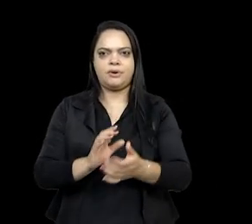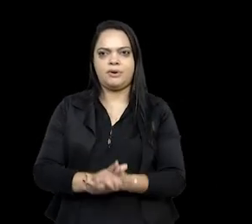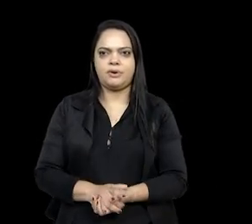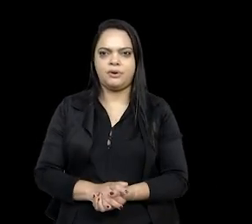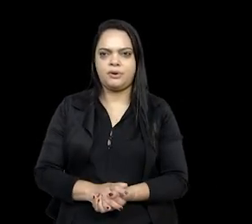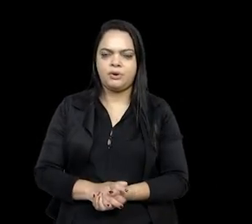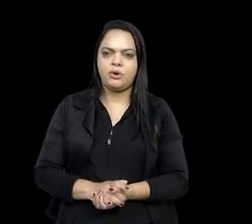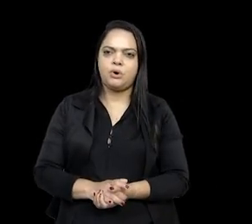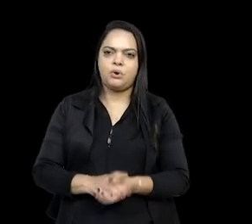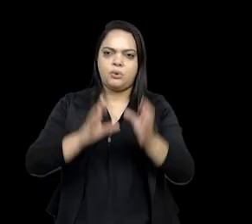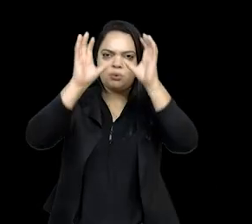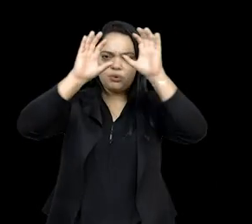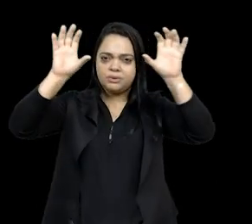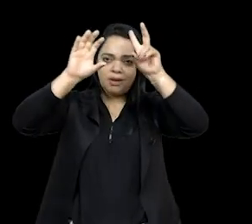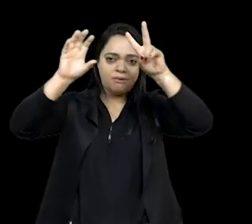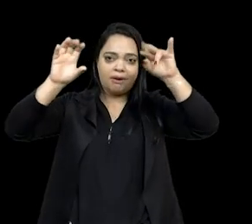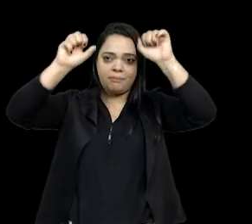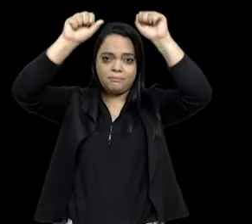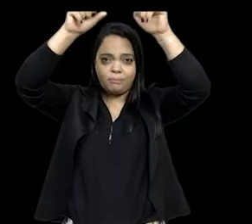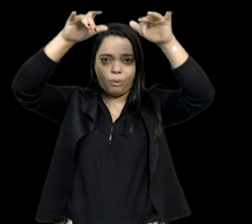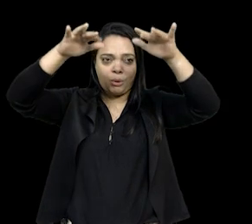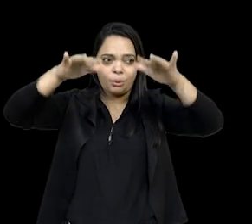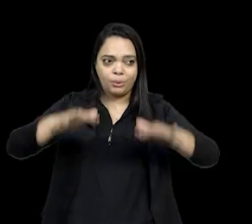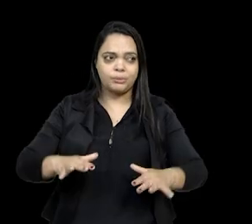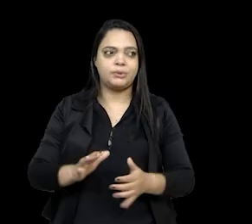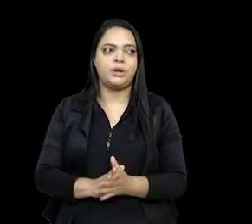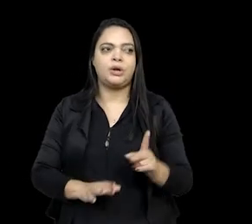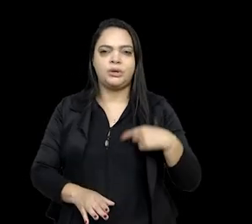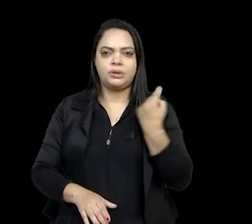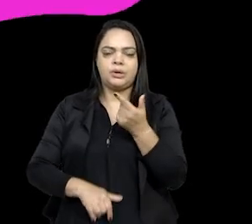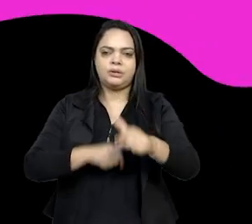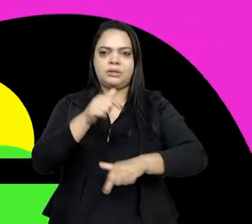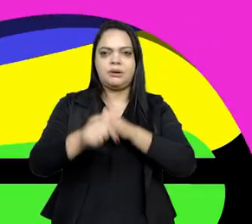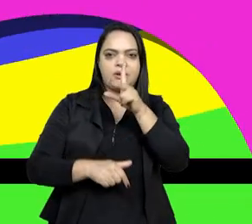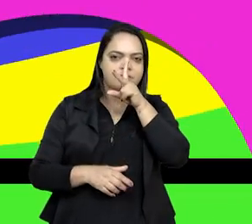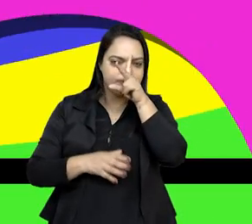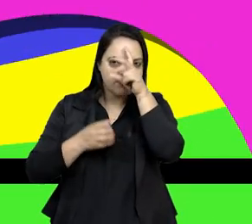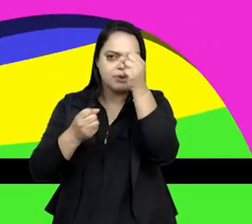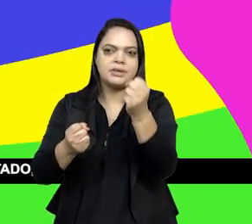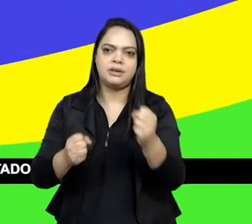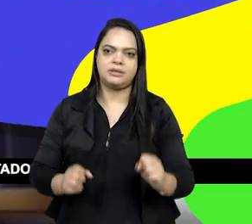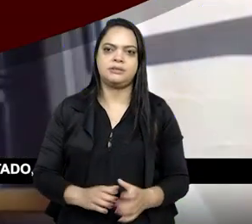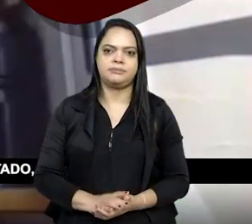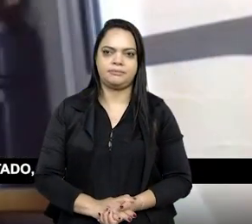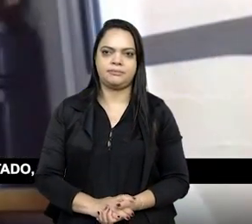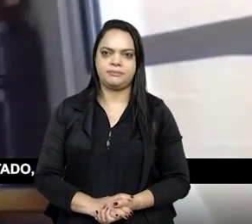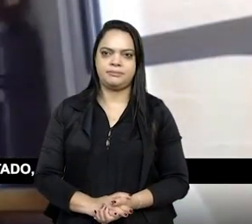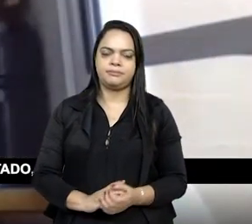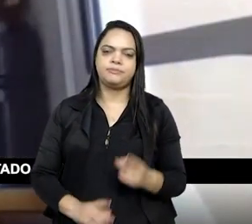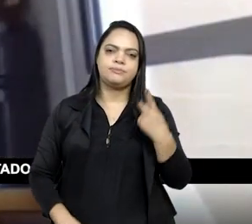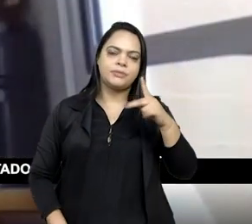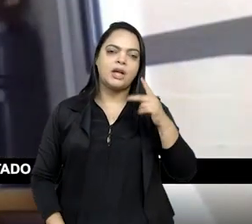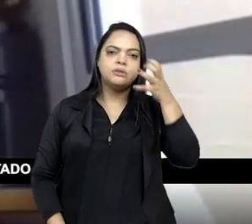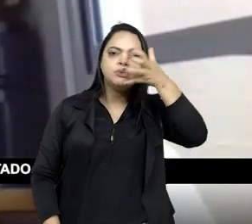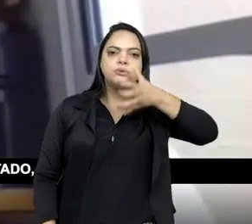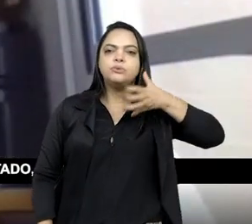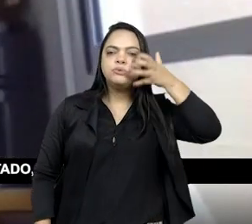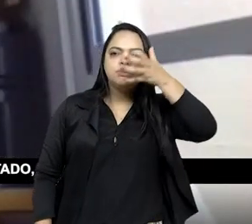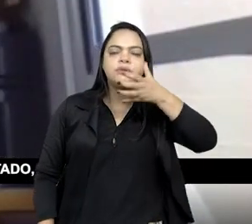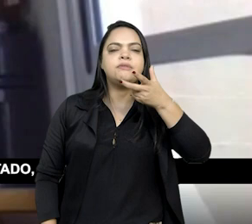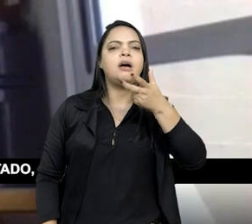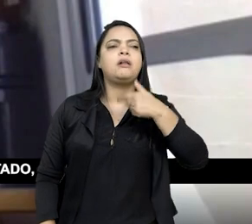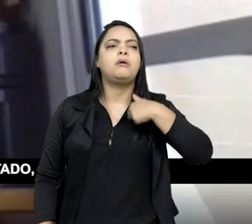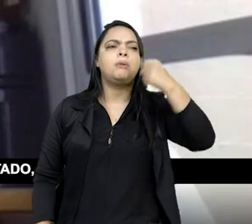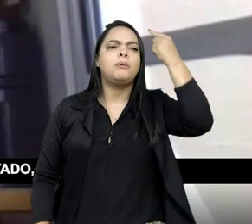vai cair sobre todos nós. Então, é nossa função fortalecer essa luta, com certeza. Nessa tua fala, Luna, eu fiquei pensando